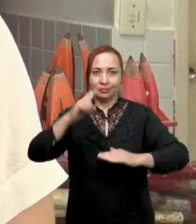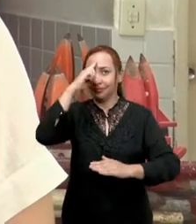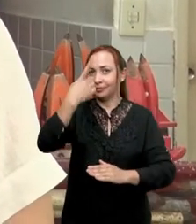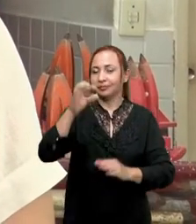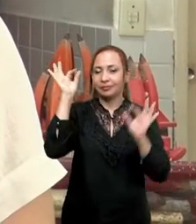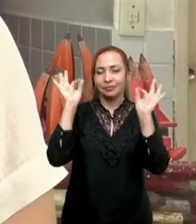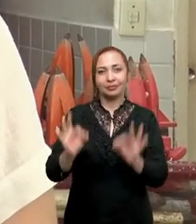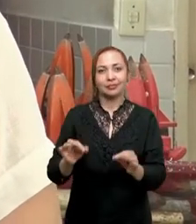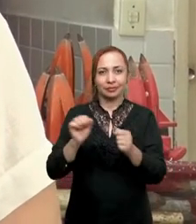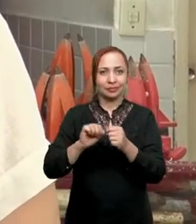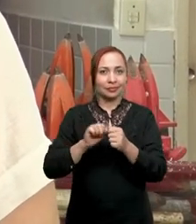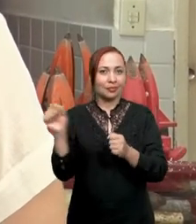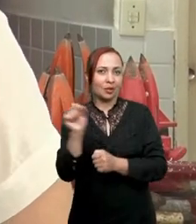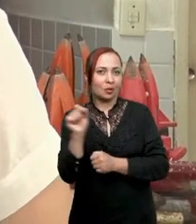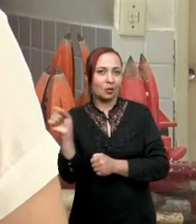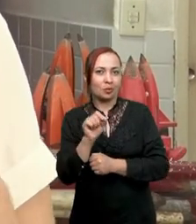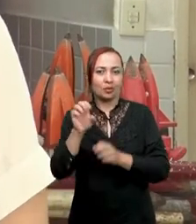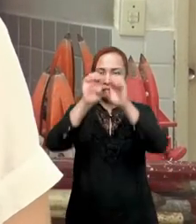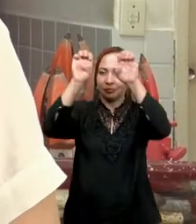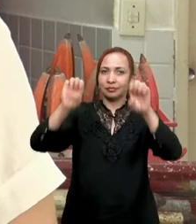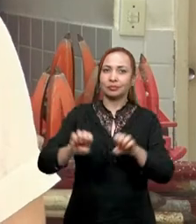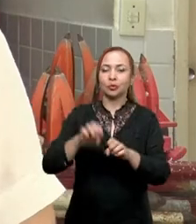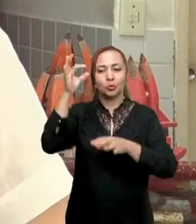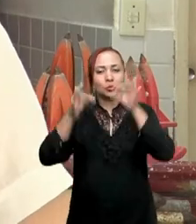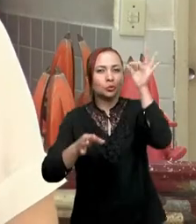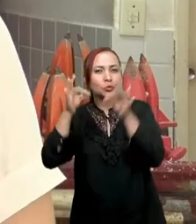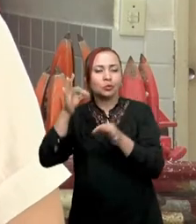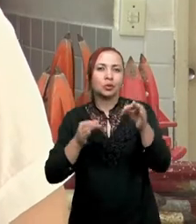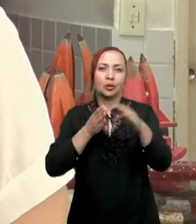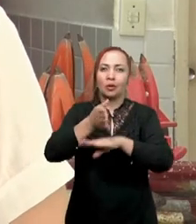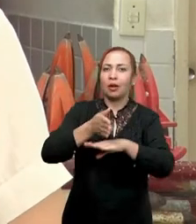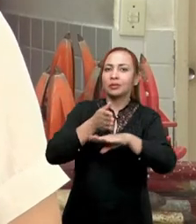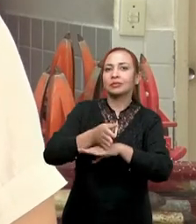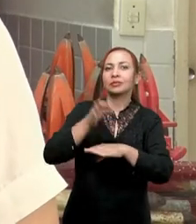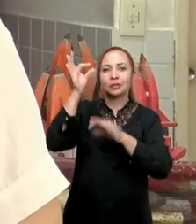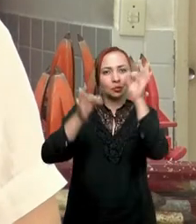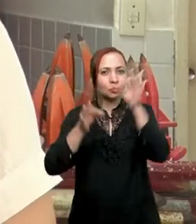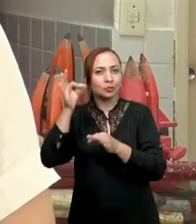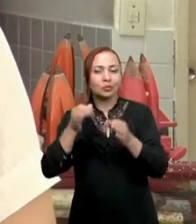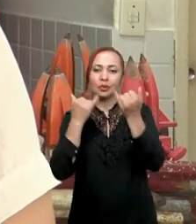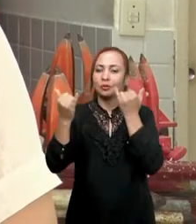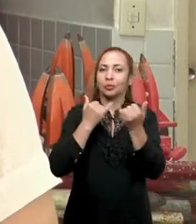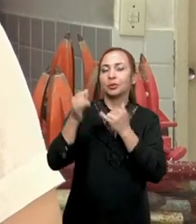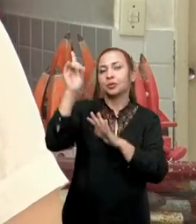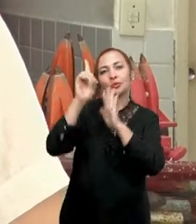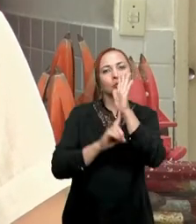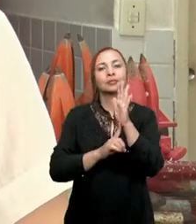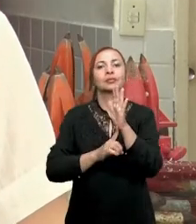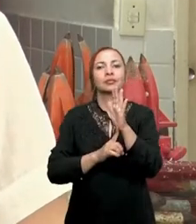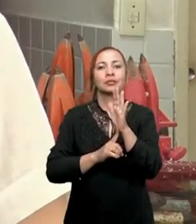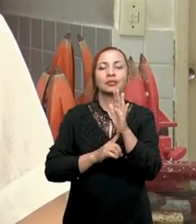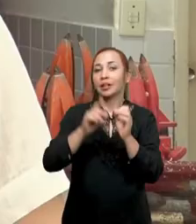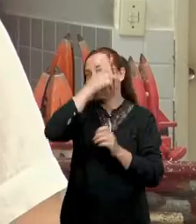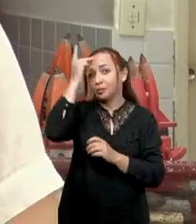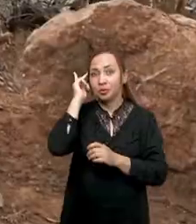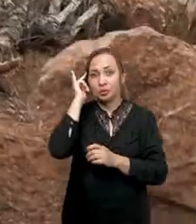E a ideia é exatamente fazer com que a estrutura jurídica, o acesso à justiça, os direitos, as informações em relação